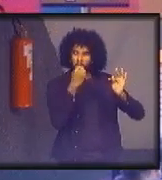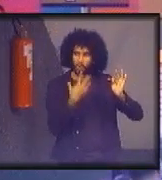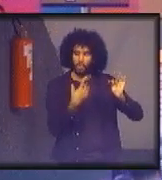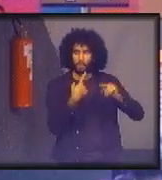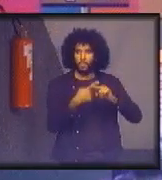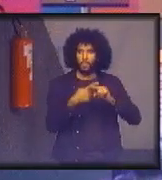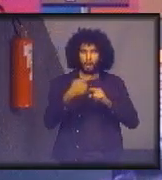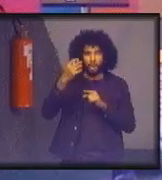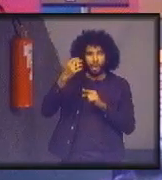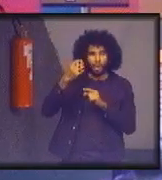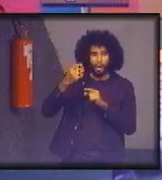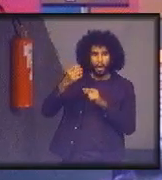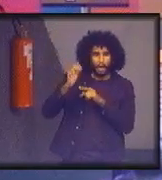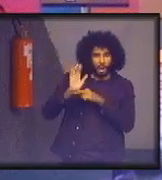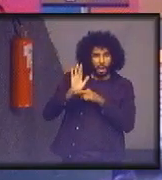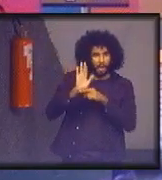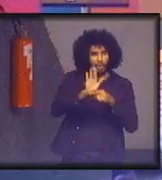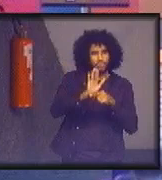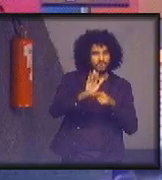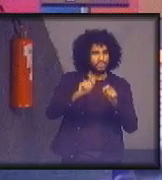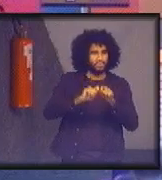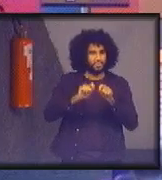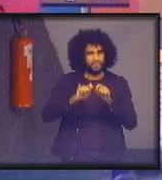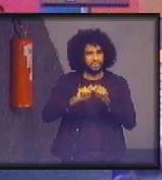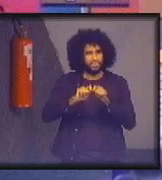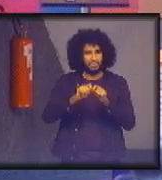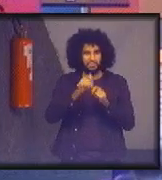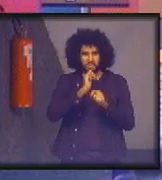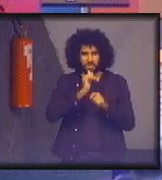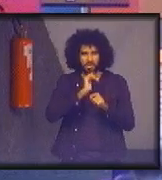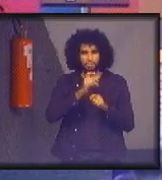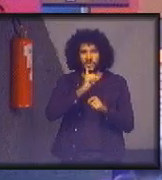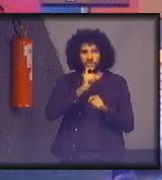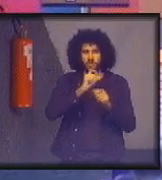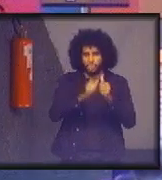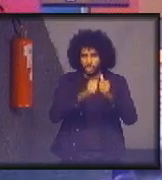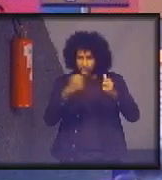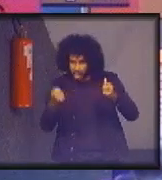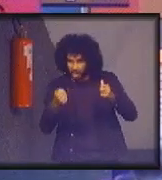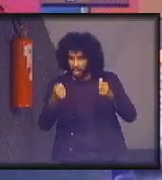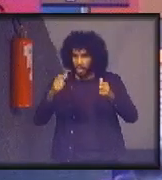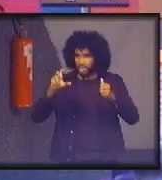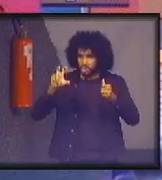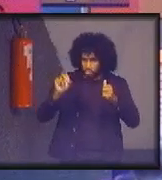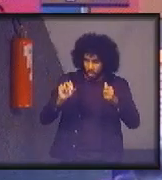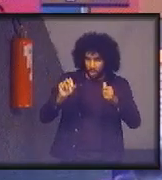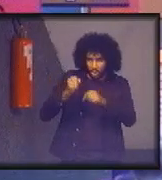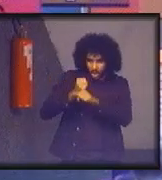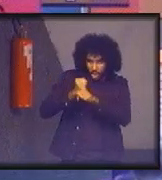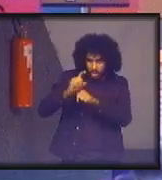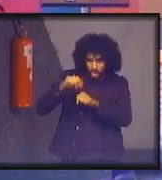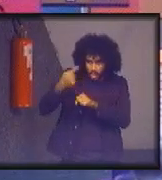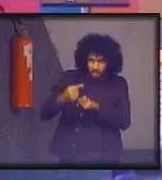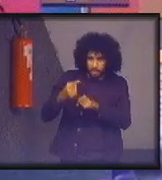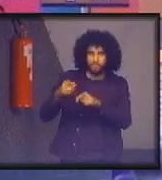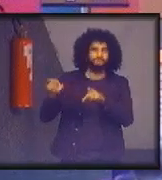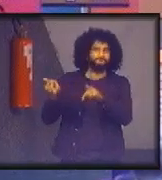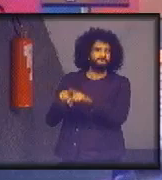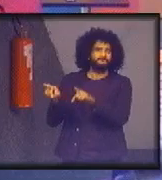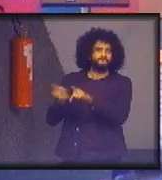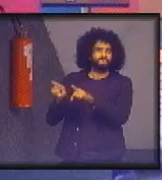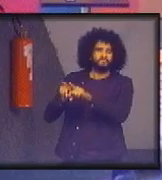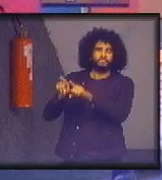beneficiou a refrigeração, geladeira, até que 50 anos depois, se descobre que ela destrói a camada de ozônio.